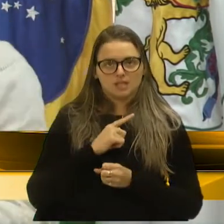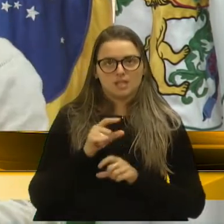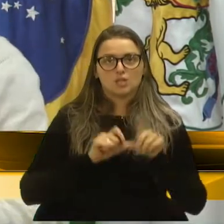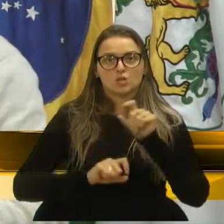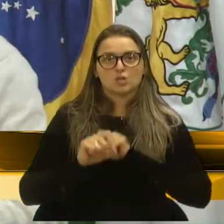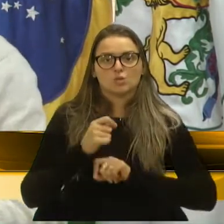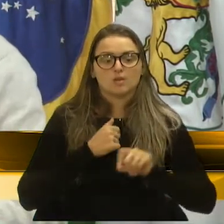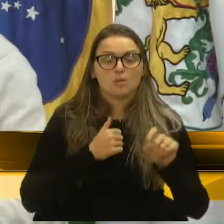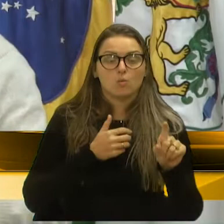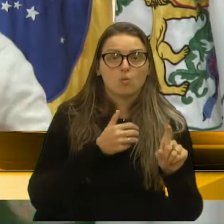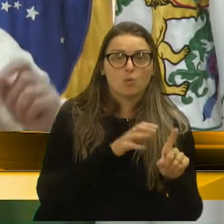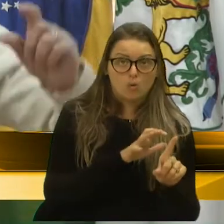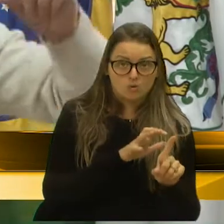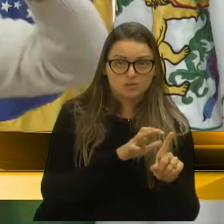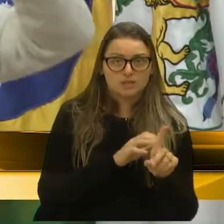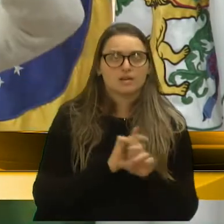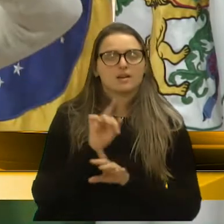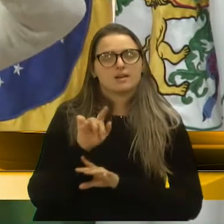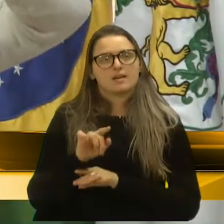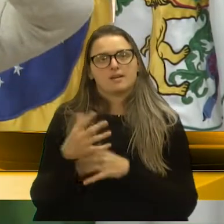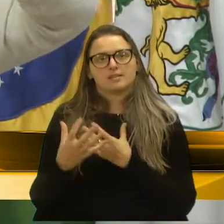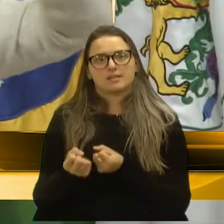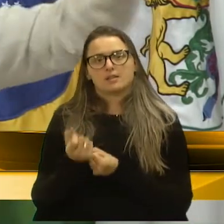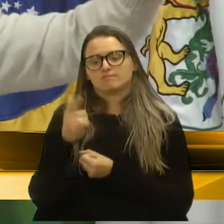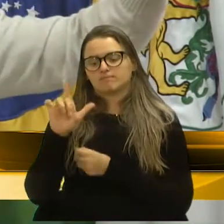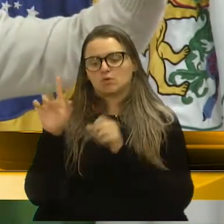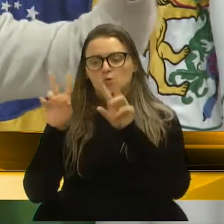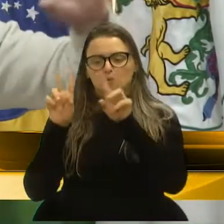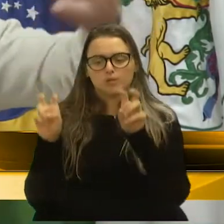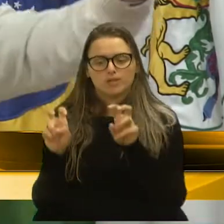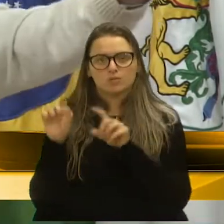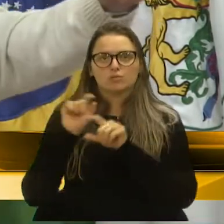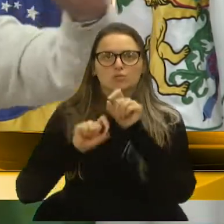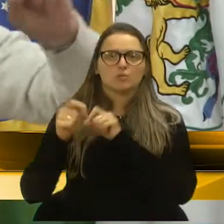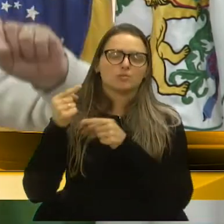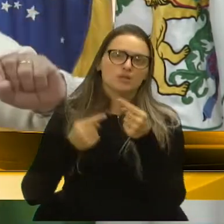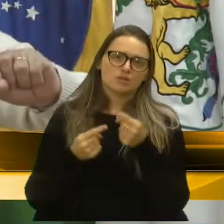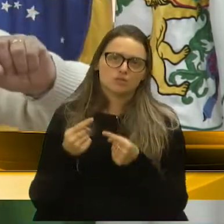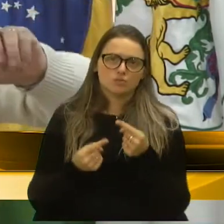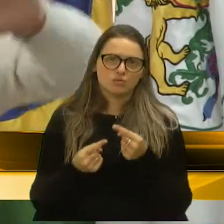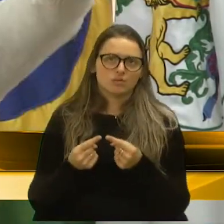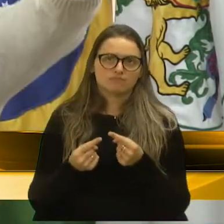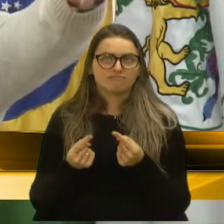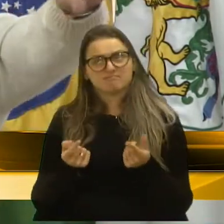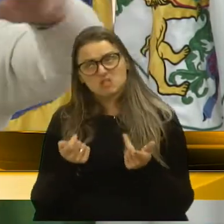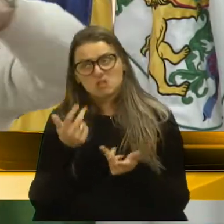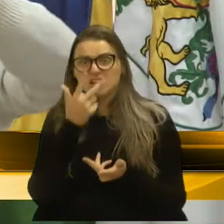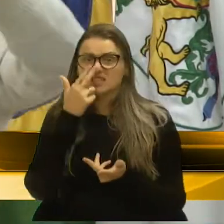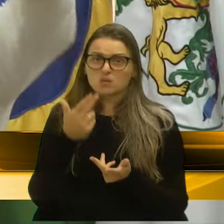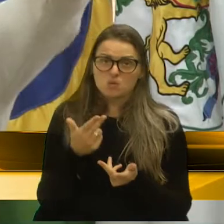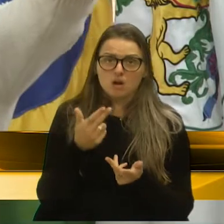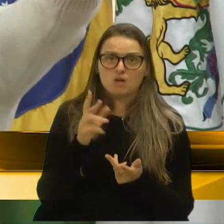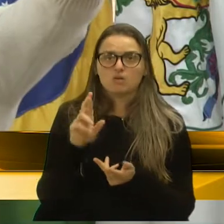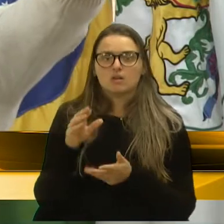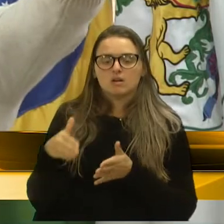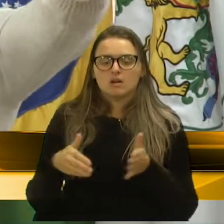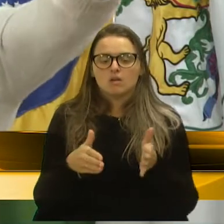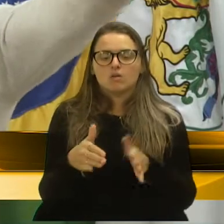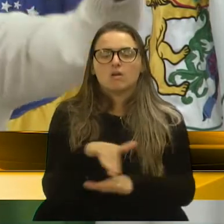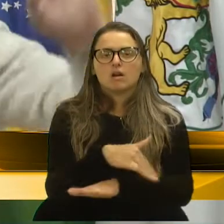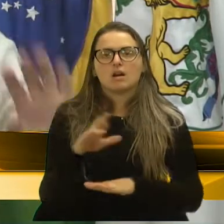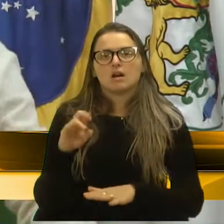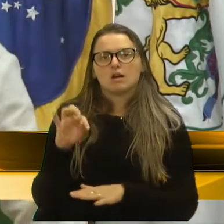sou contra, é deixar um assunto lá, uma polêmica, mais ou menos que nem a rota do solo, elegeram seis